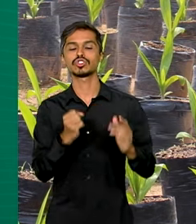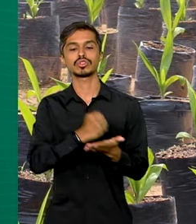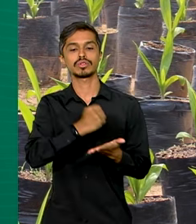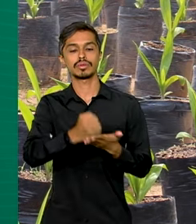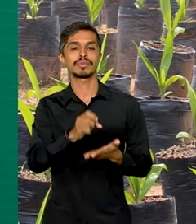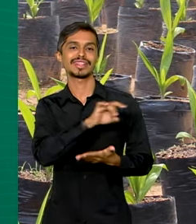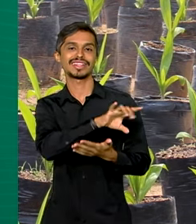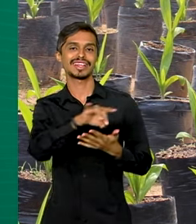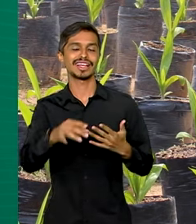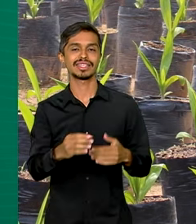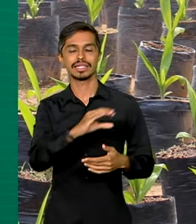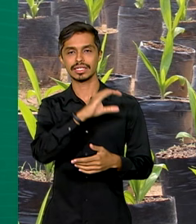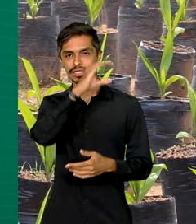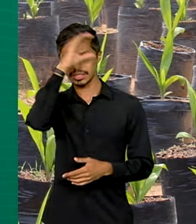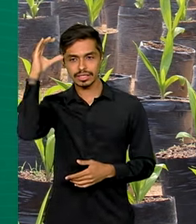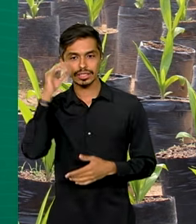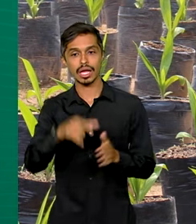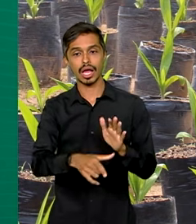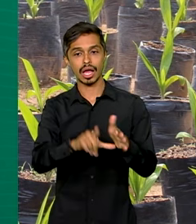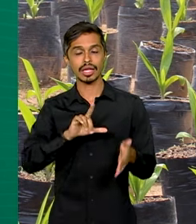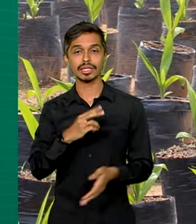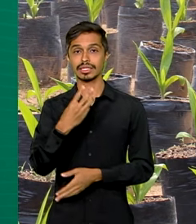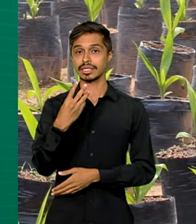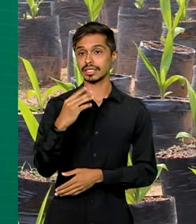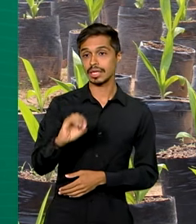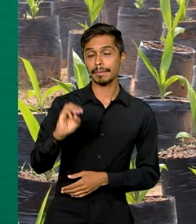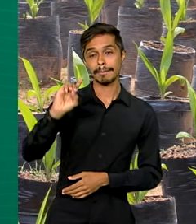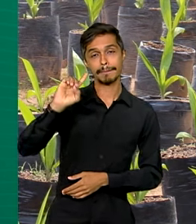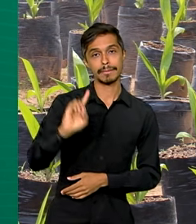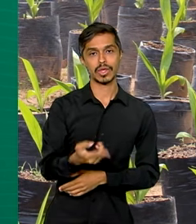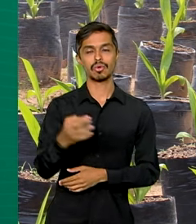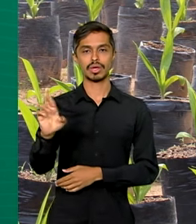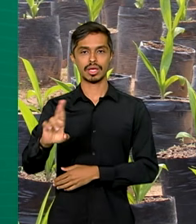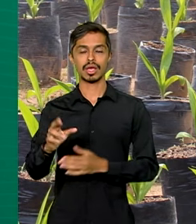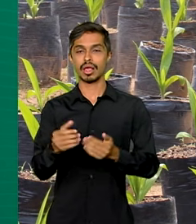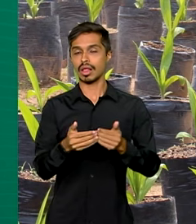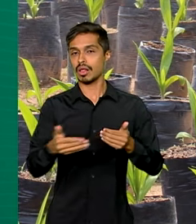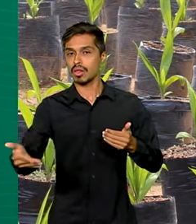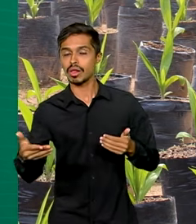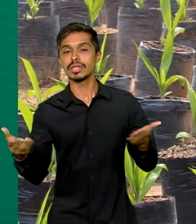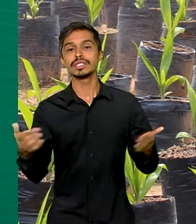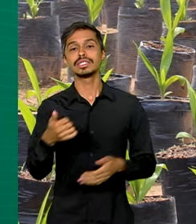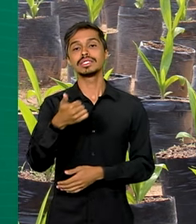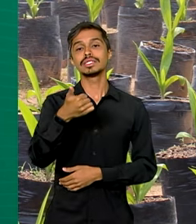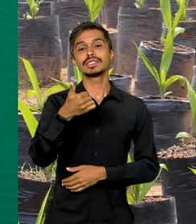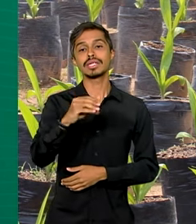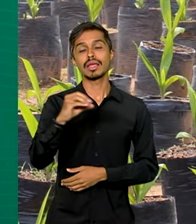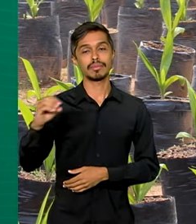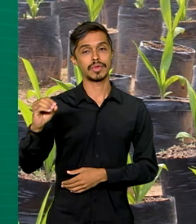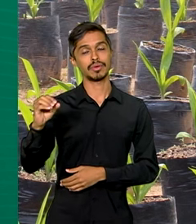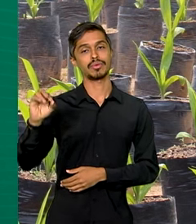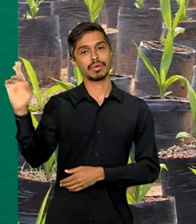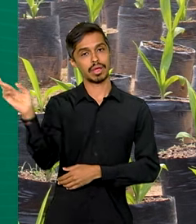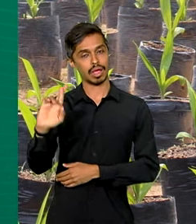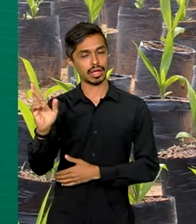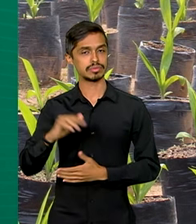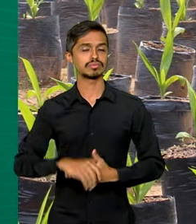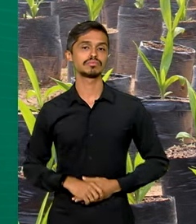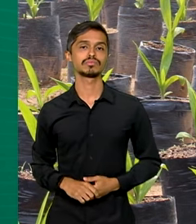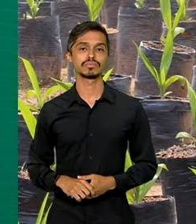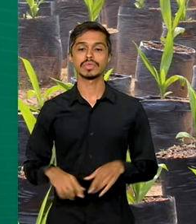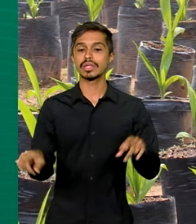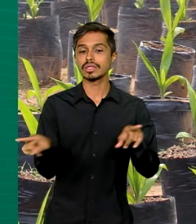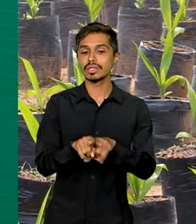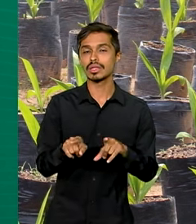cliente, que antes era de 30 mil reais e agora passou para 100 mil reais, além de